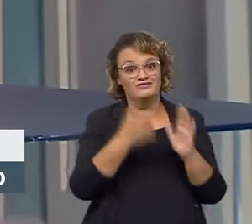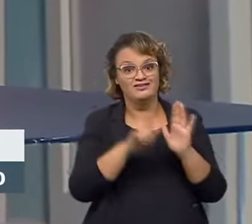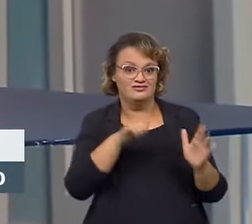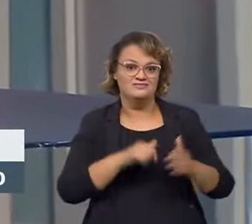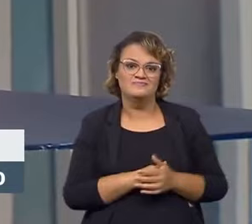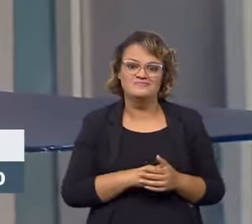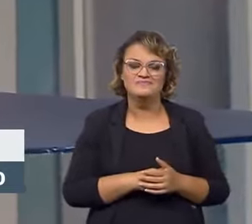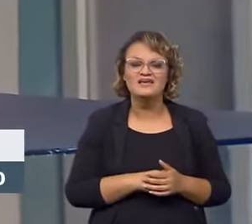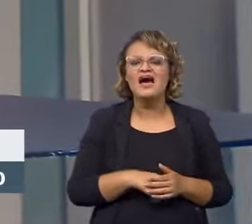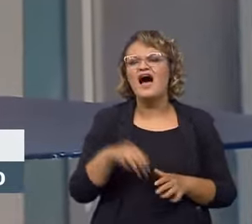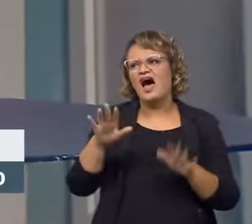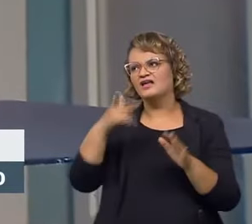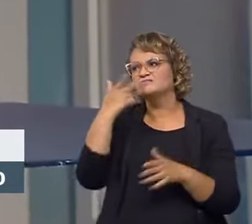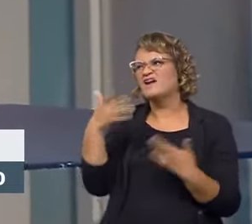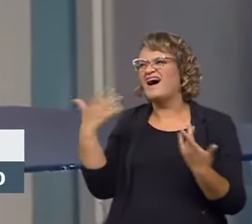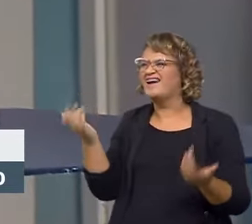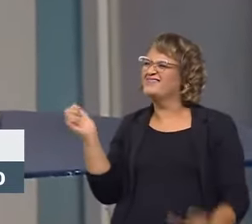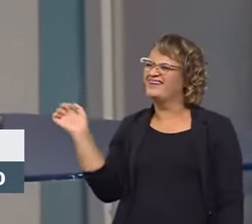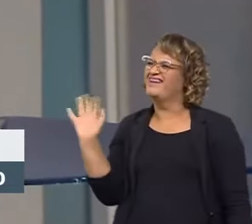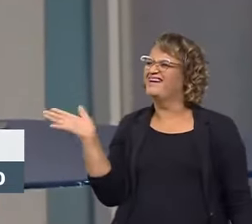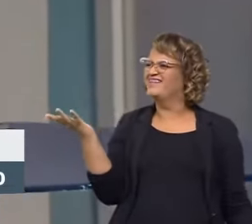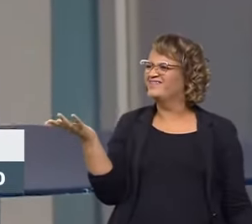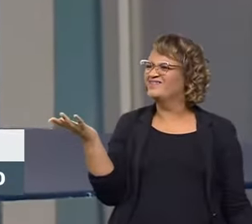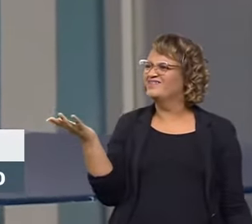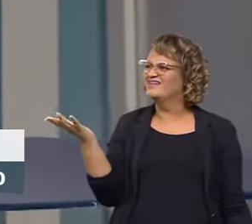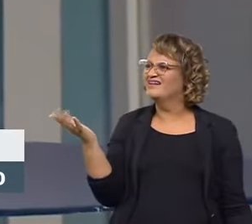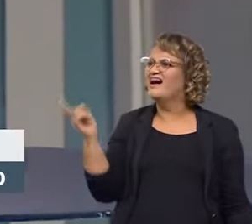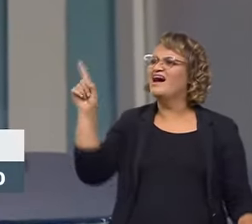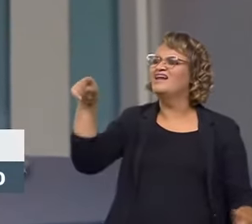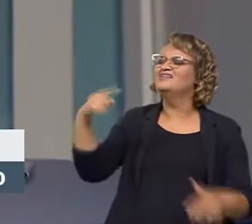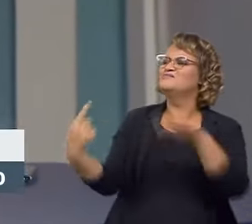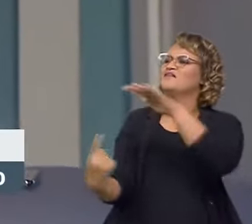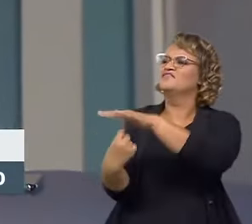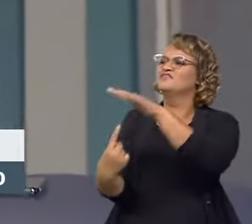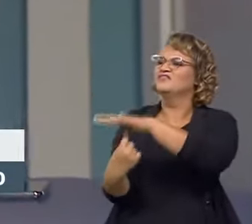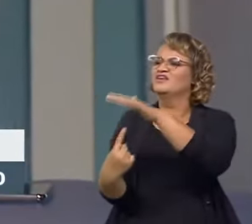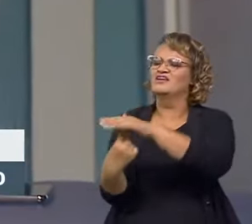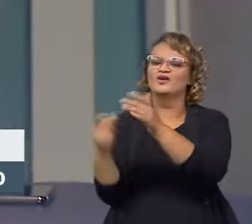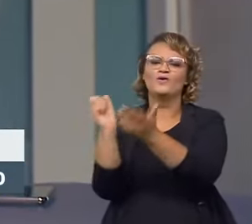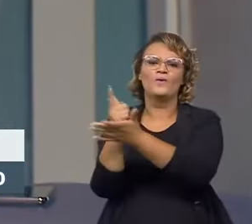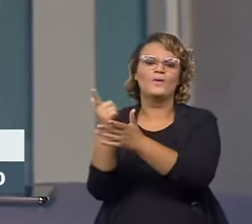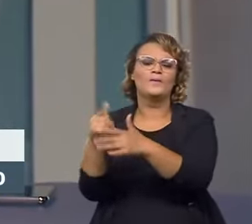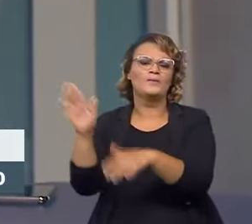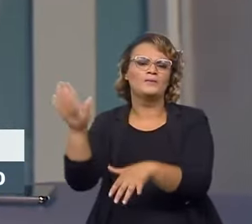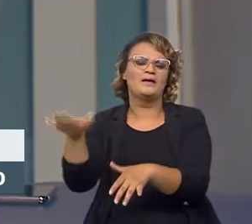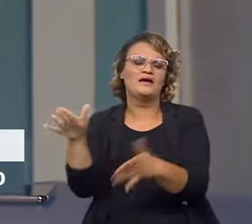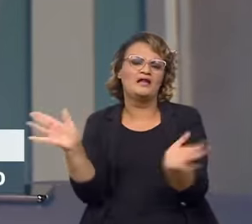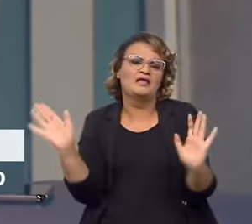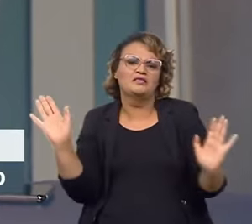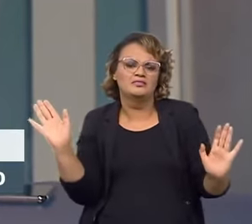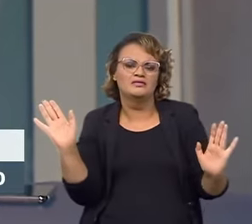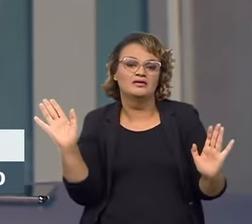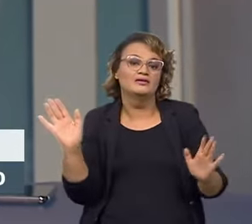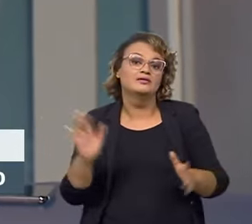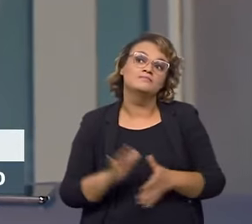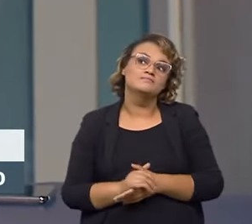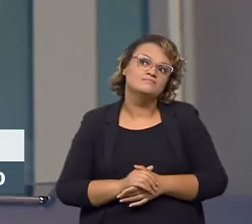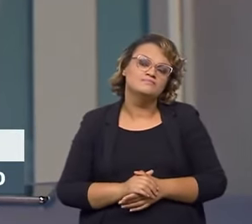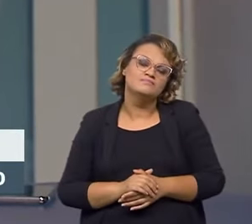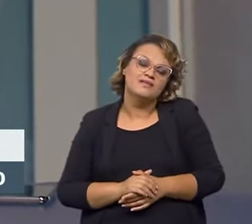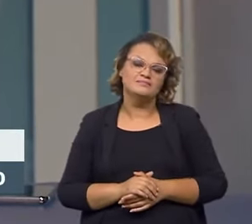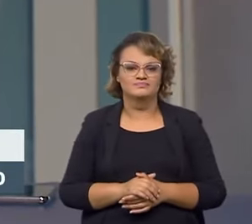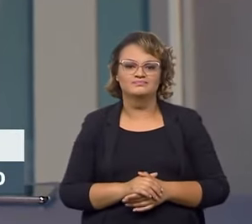comentam, né? Ah, não, mas aí é mais caro. Eu consigo, numa feira livre, comprar um produto não certificado que é mais barato.